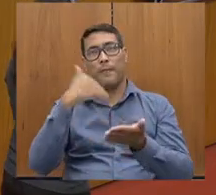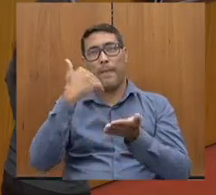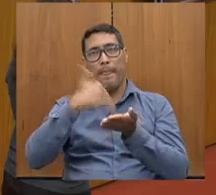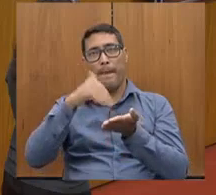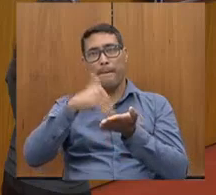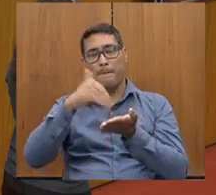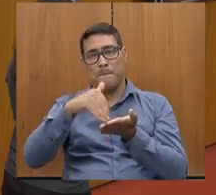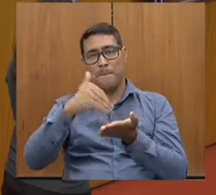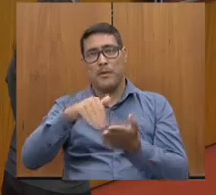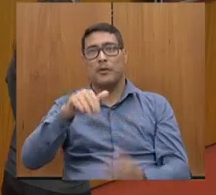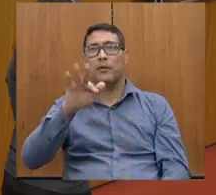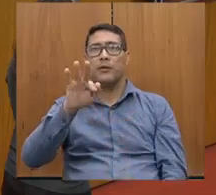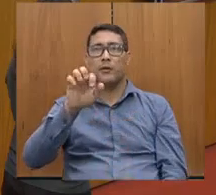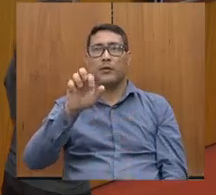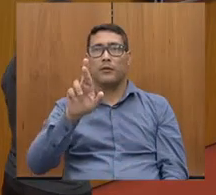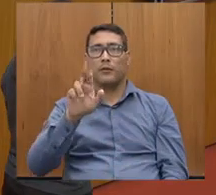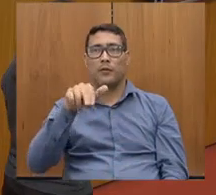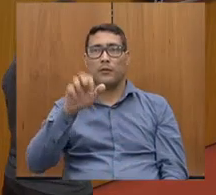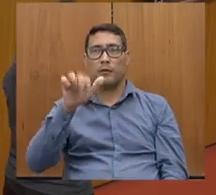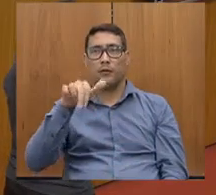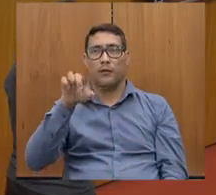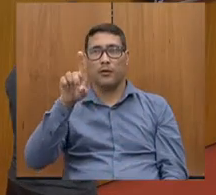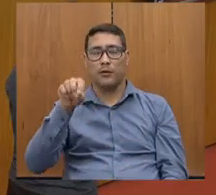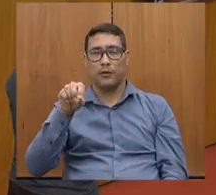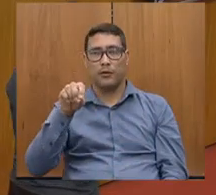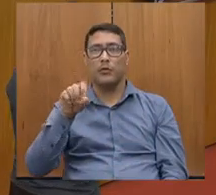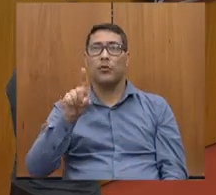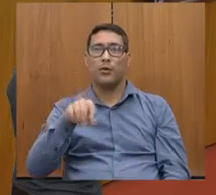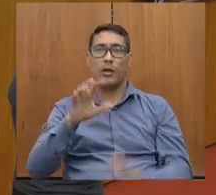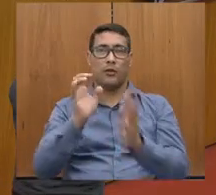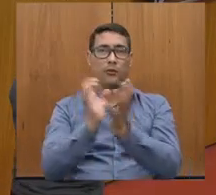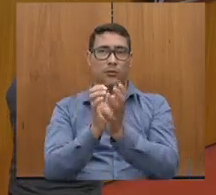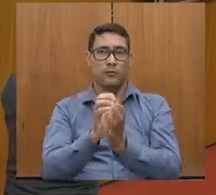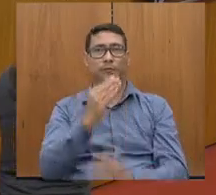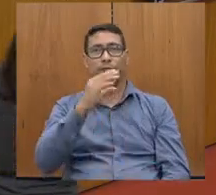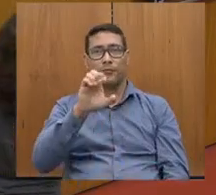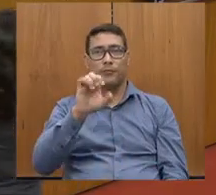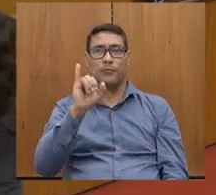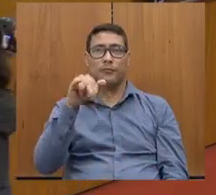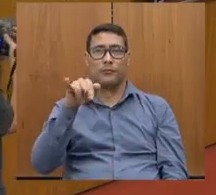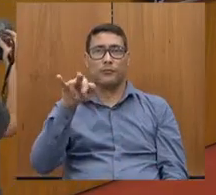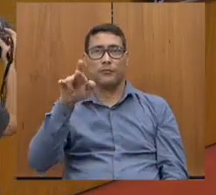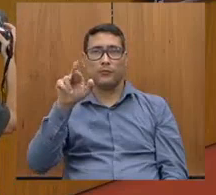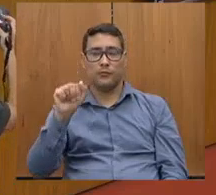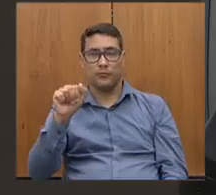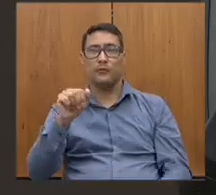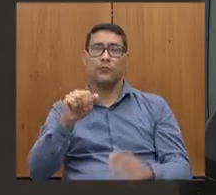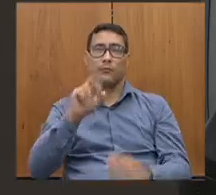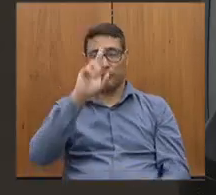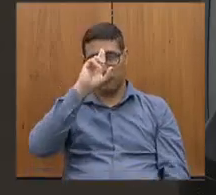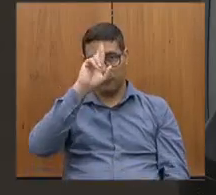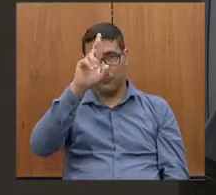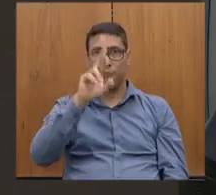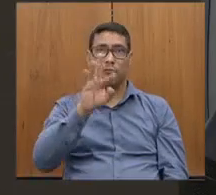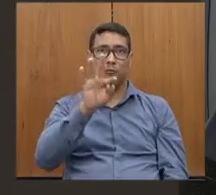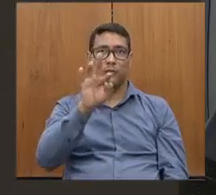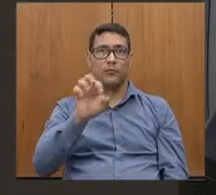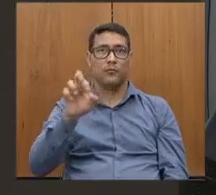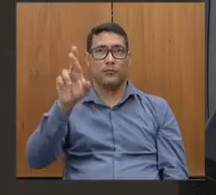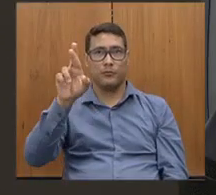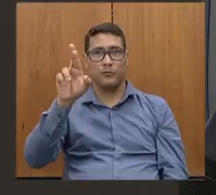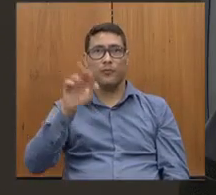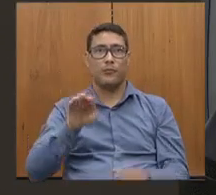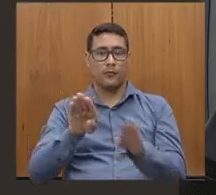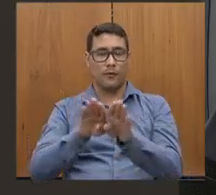Fernando Marcato, da CEINFRA, o diretor-geral do DR, o Rodrigo Tavares.